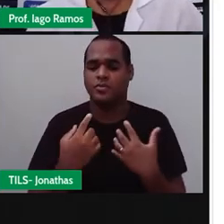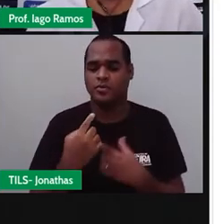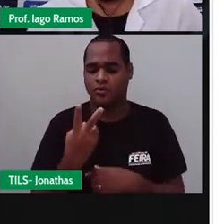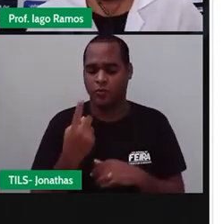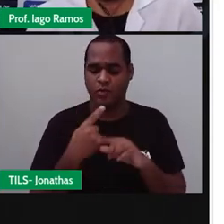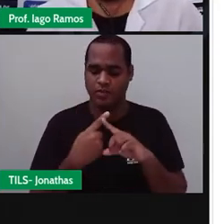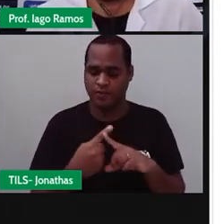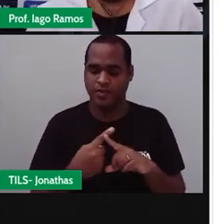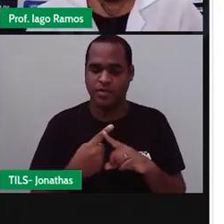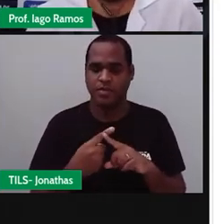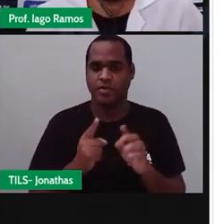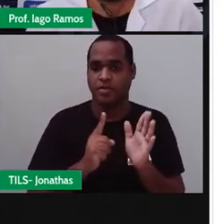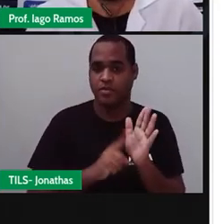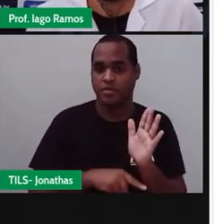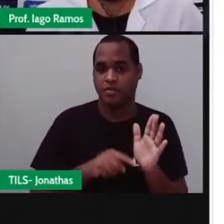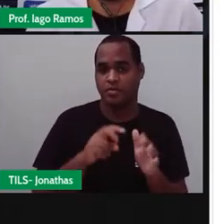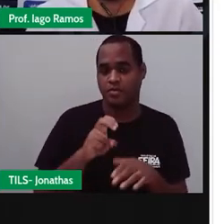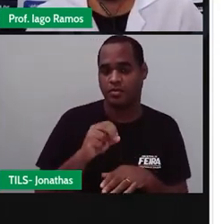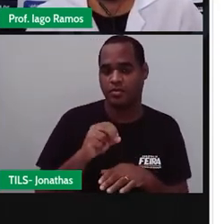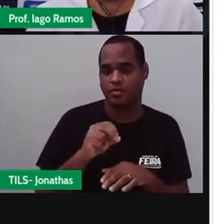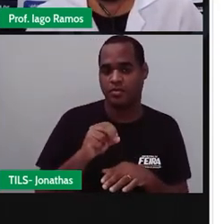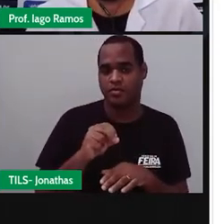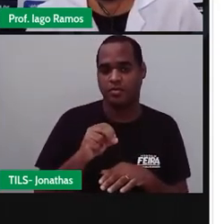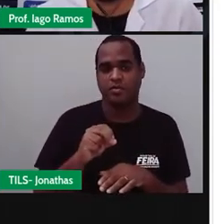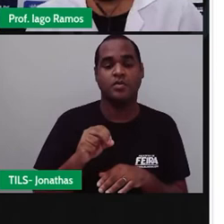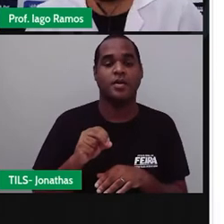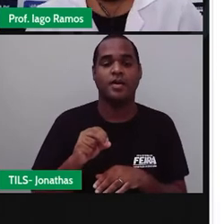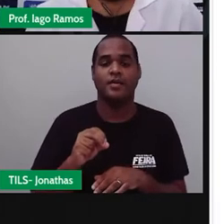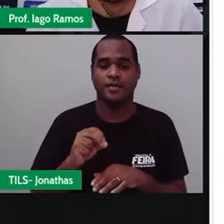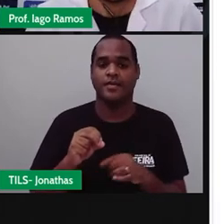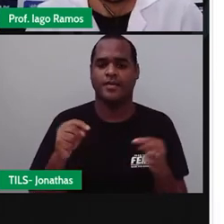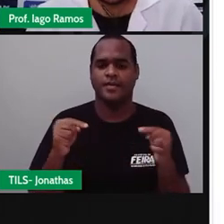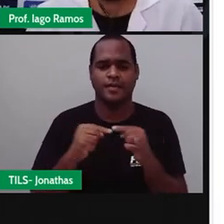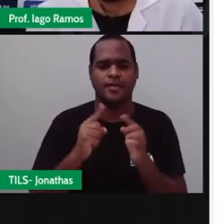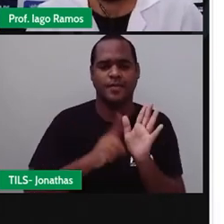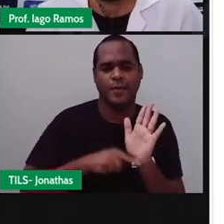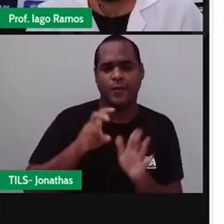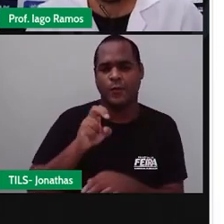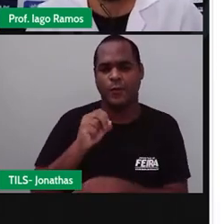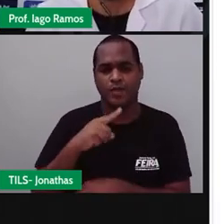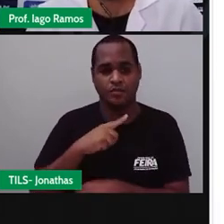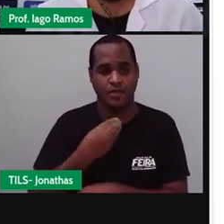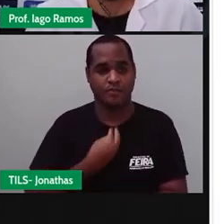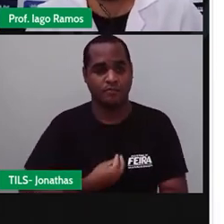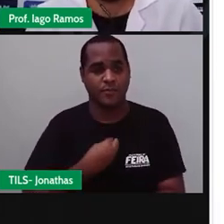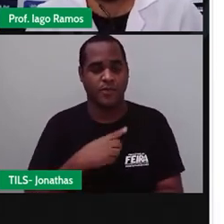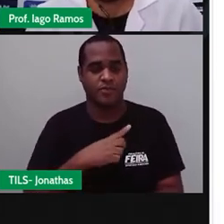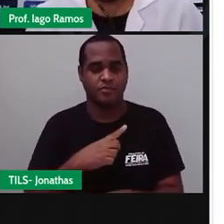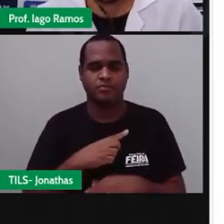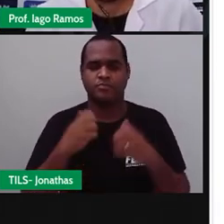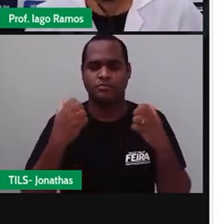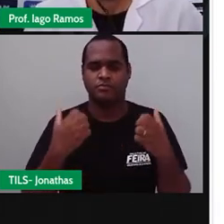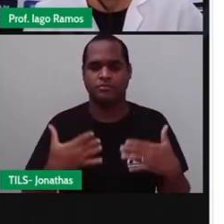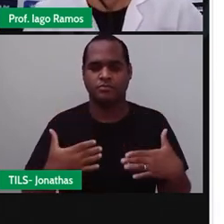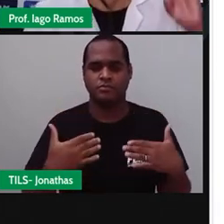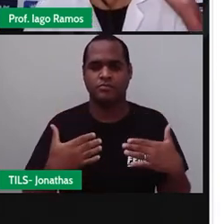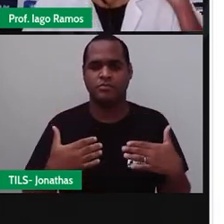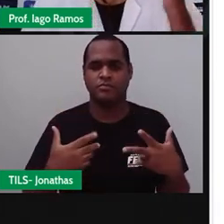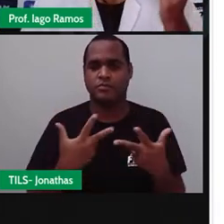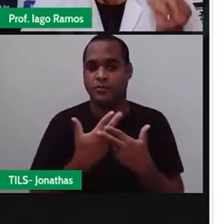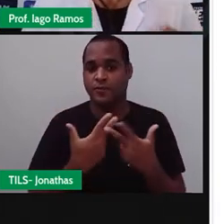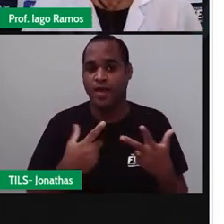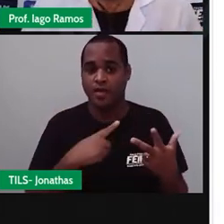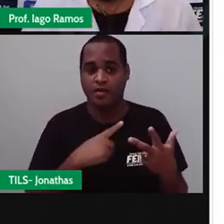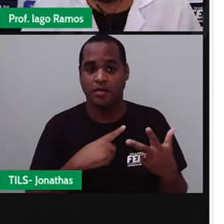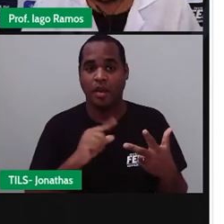vezes menos 50? duas vezes menos 50 é menos 50 mais menos 50. É uma